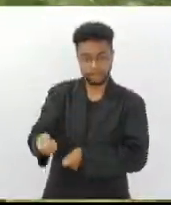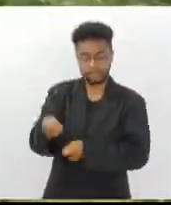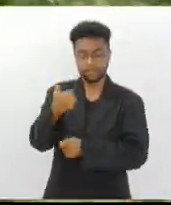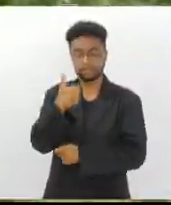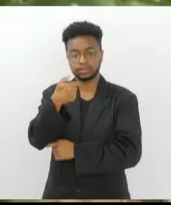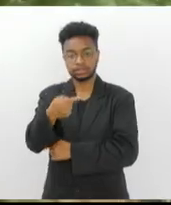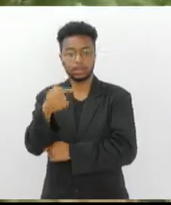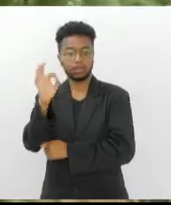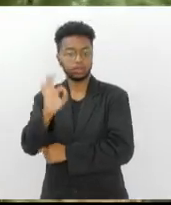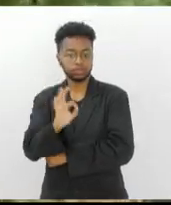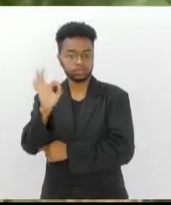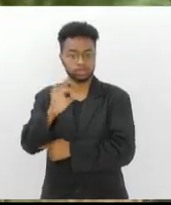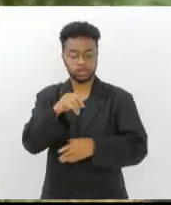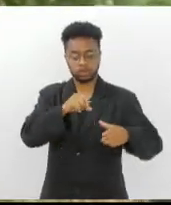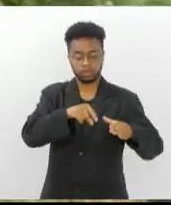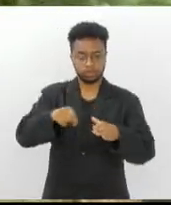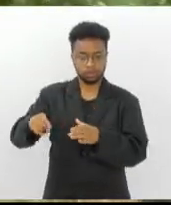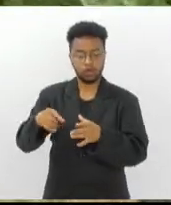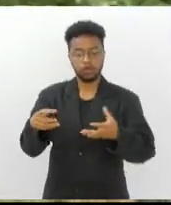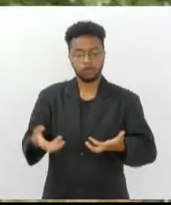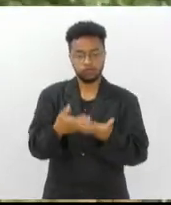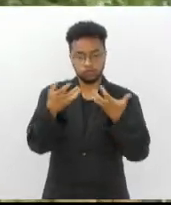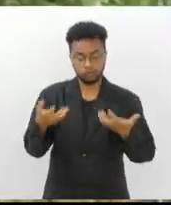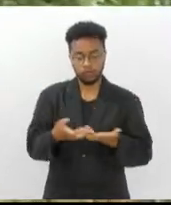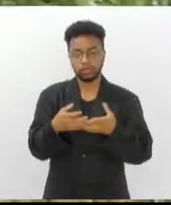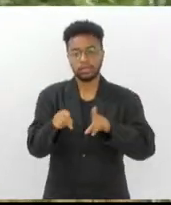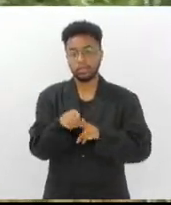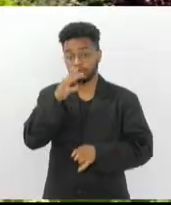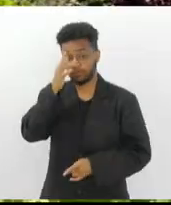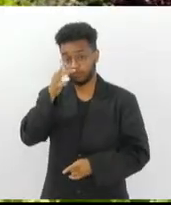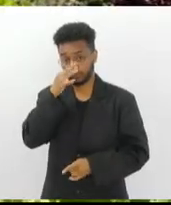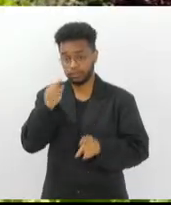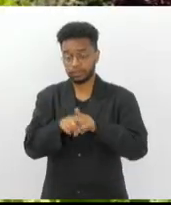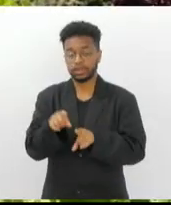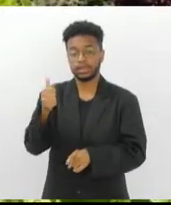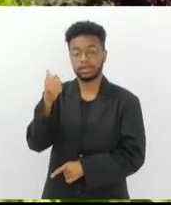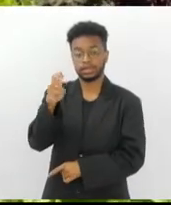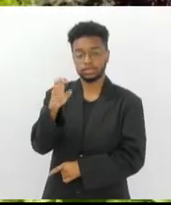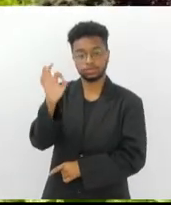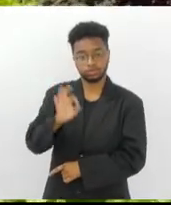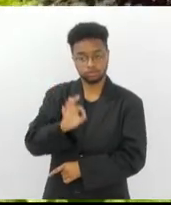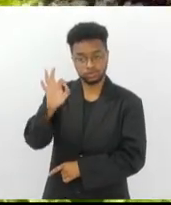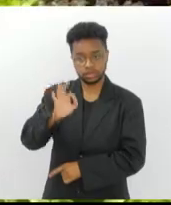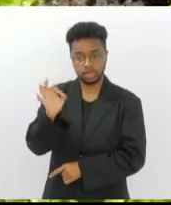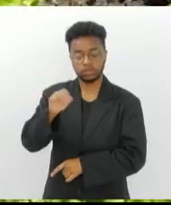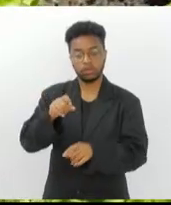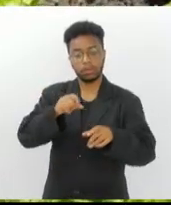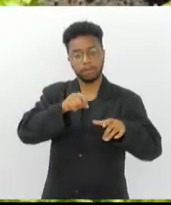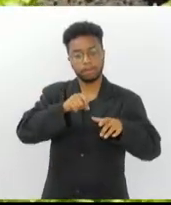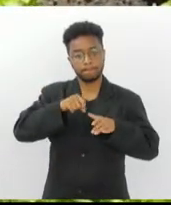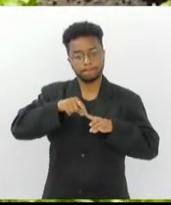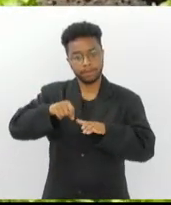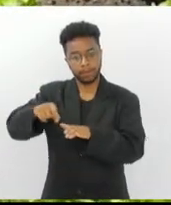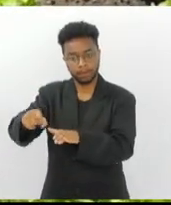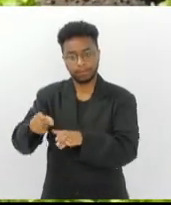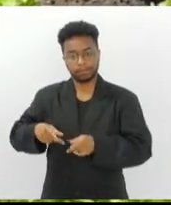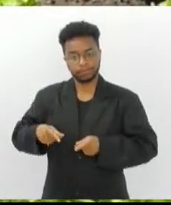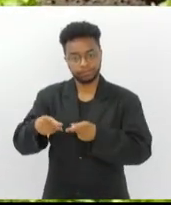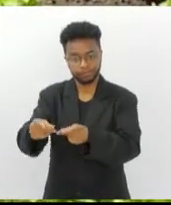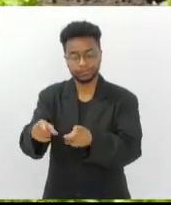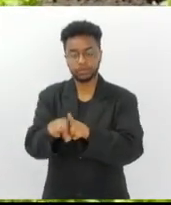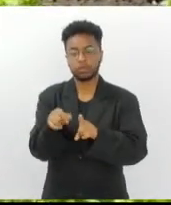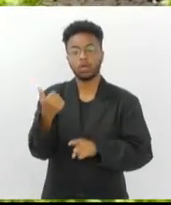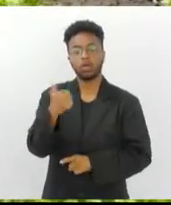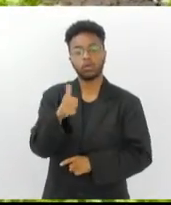% na horticultura e floricultura, 15% na produção de lavouras permanentes e 11%